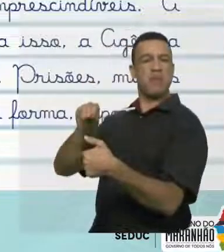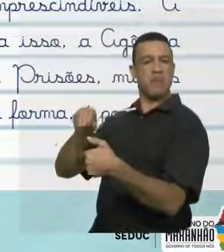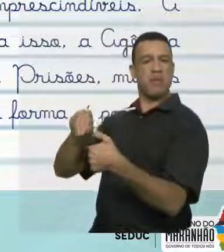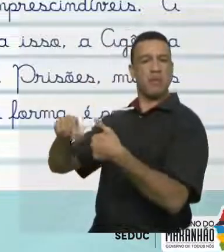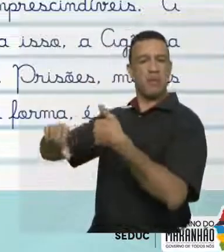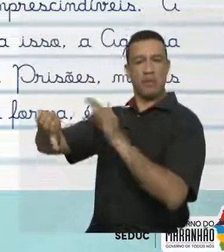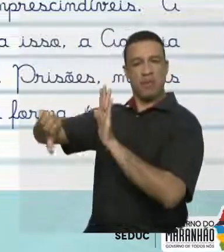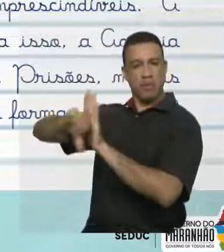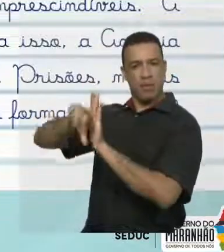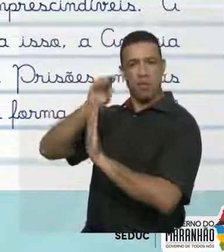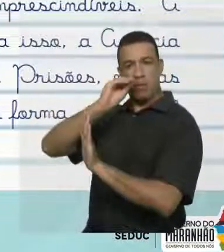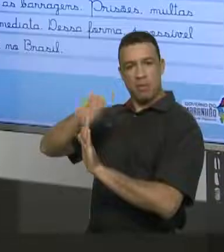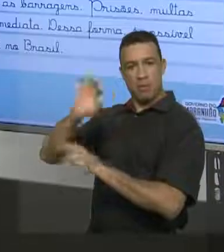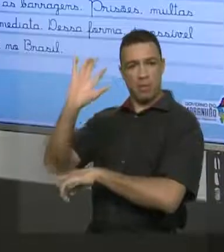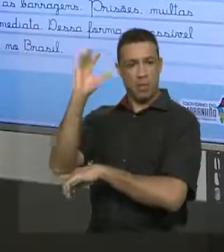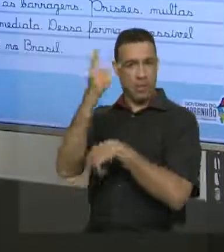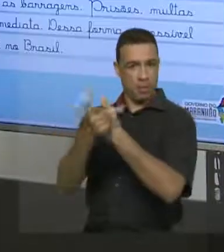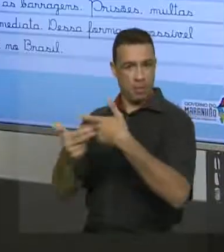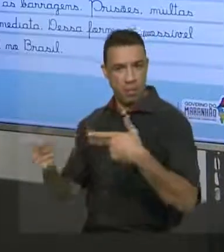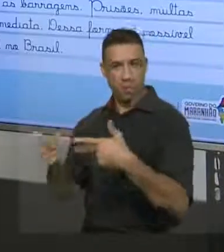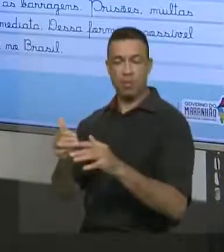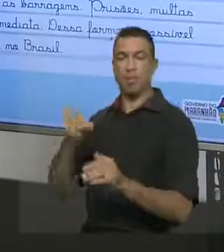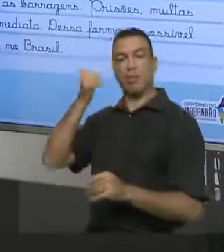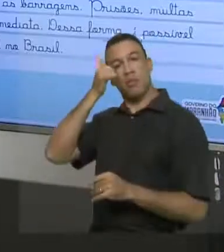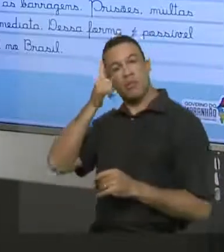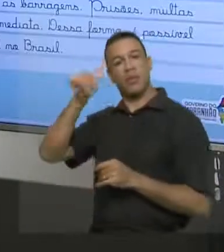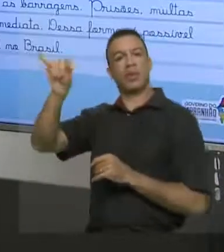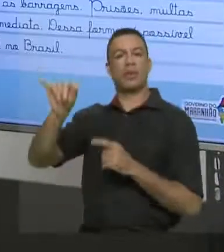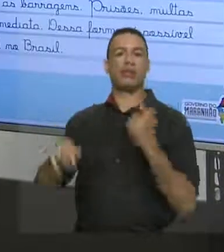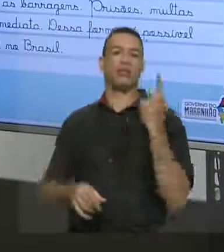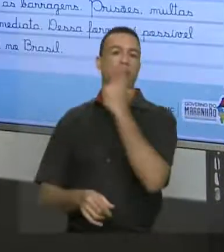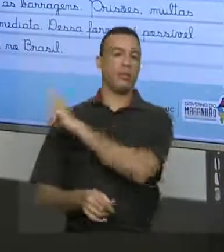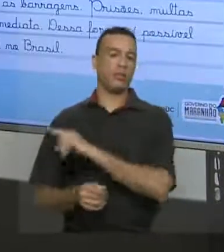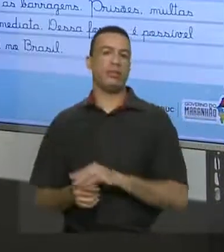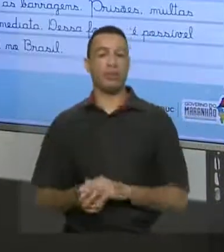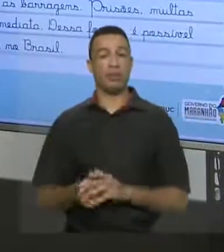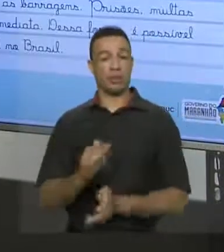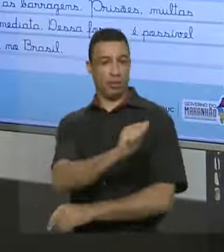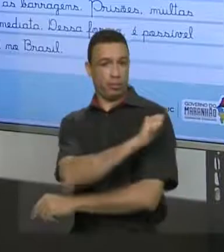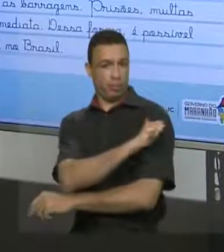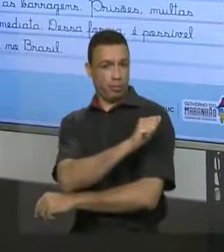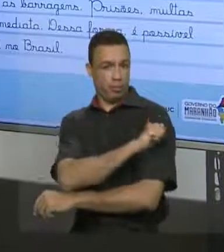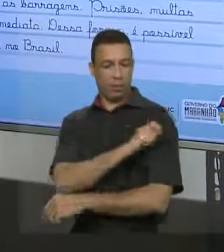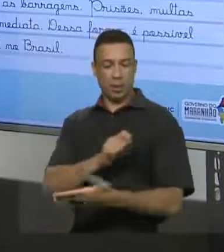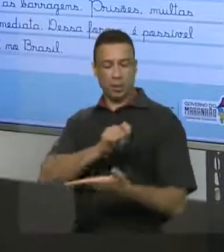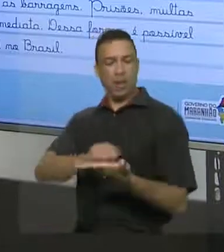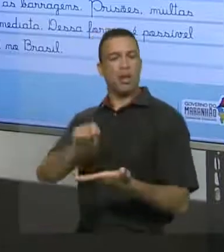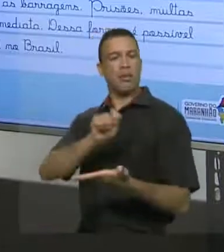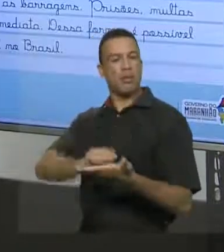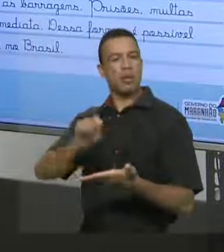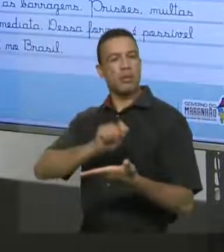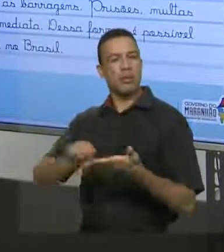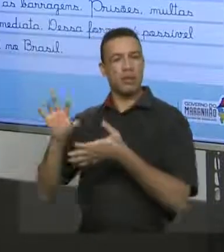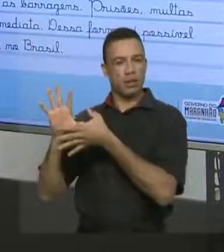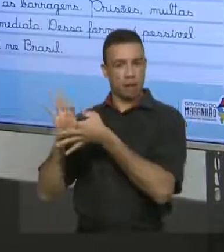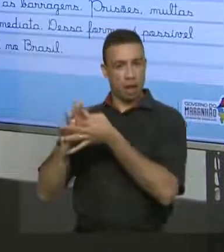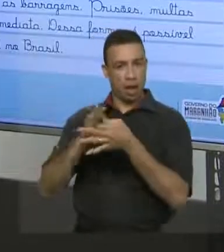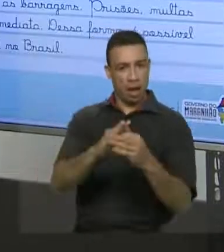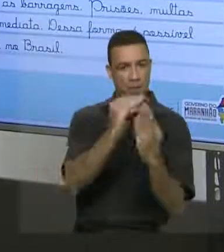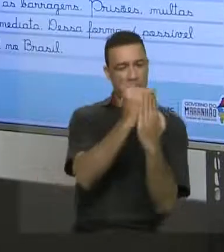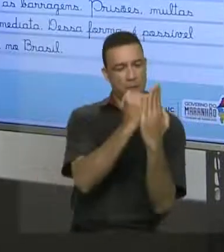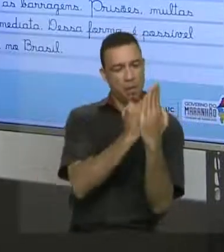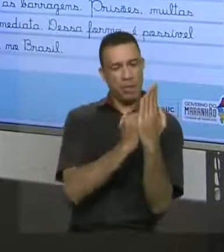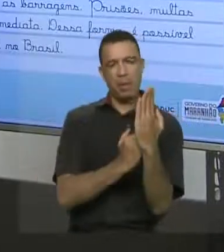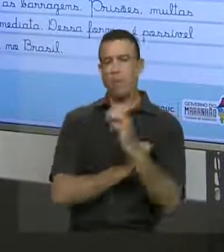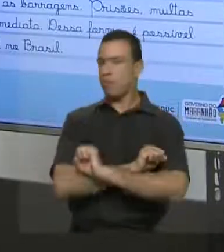ambiental no Brasil. Tudo bem? Então, o aluno coloca aí, utiliza de forma muito eficiente os elementos de coesão sequencial.